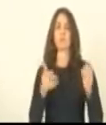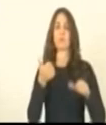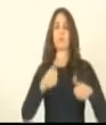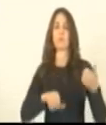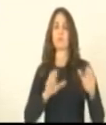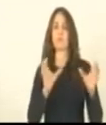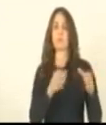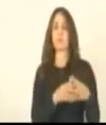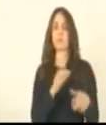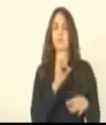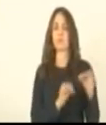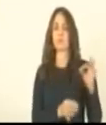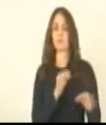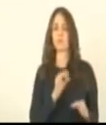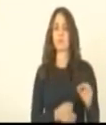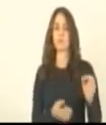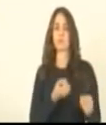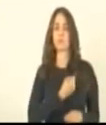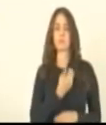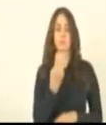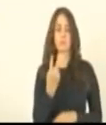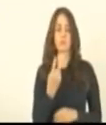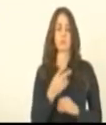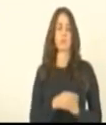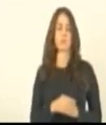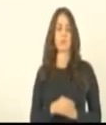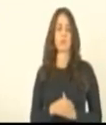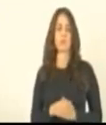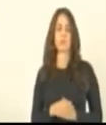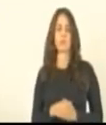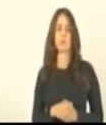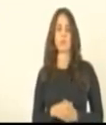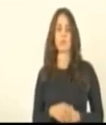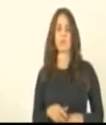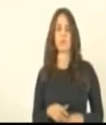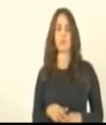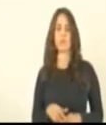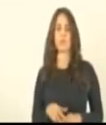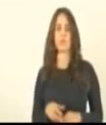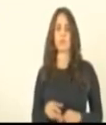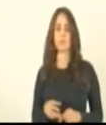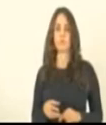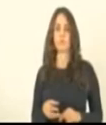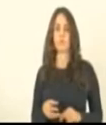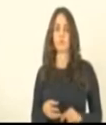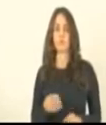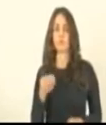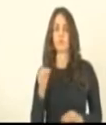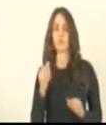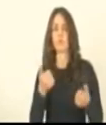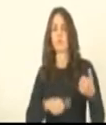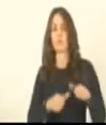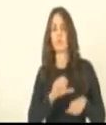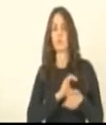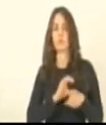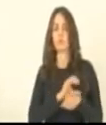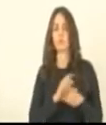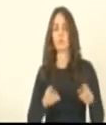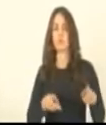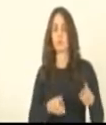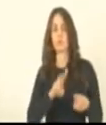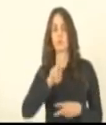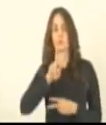CCJ o item 2 da pauta, feito com que a avaliação da constitucionalidade, manutenção do veto,